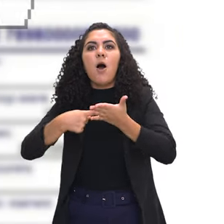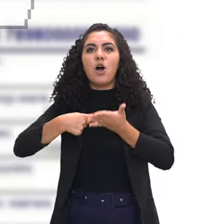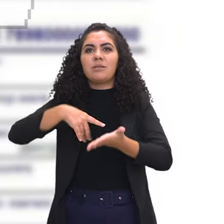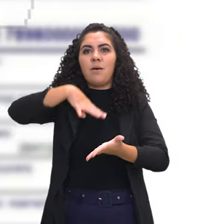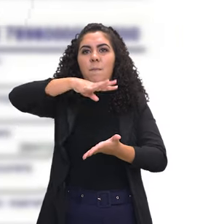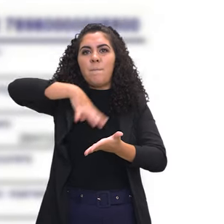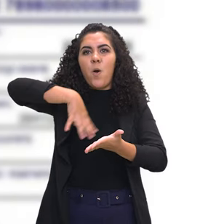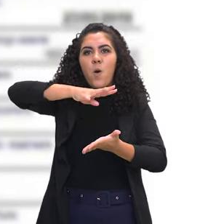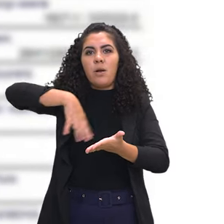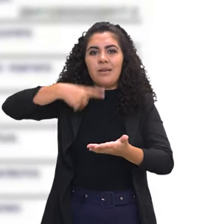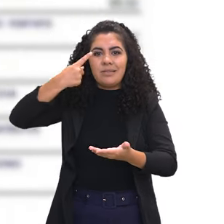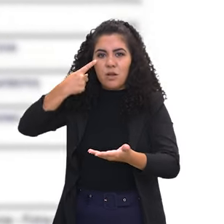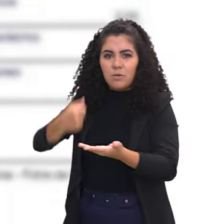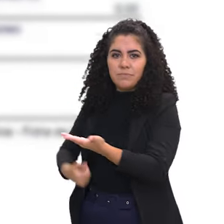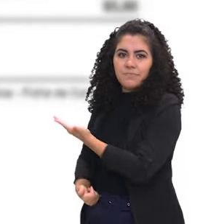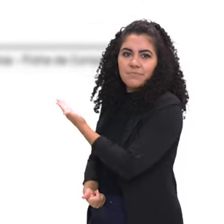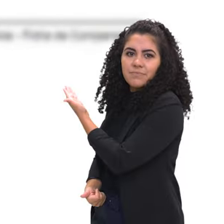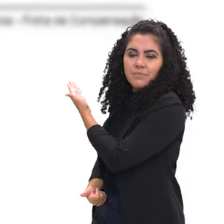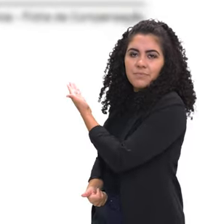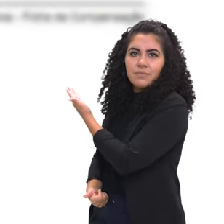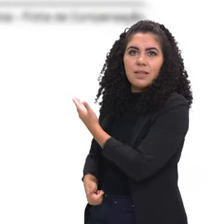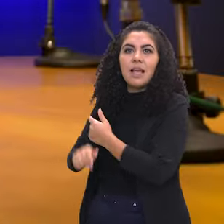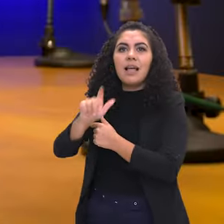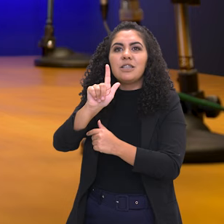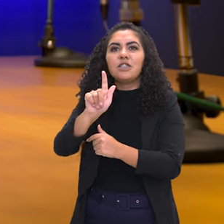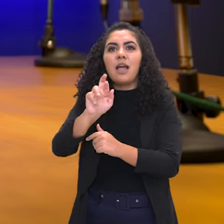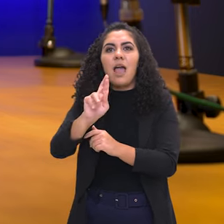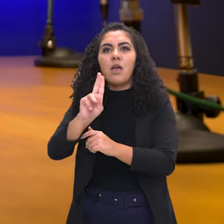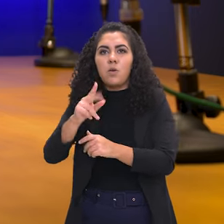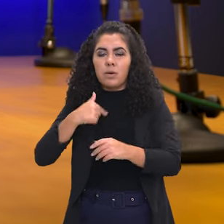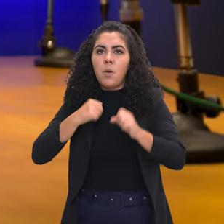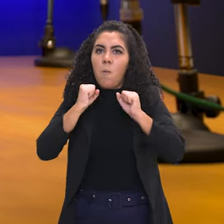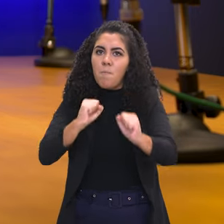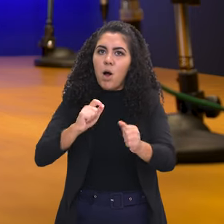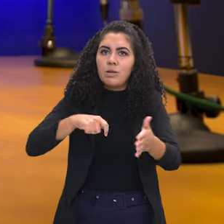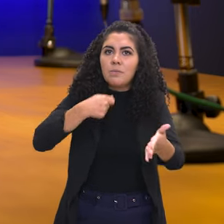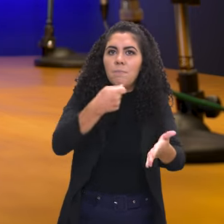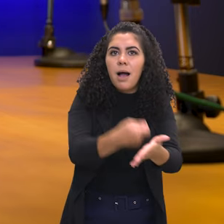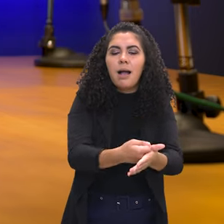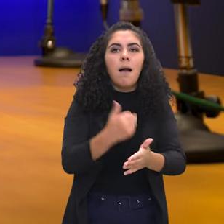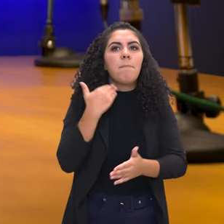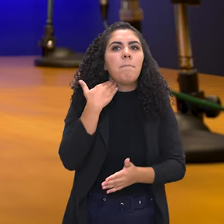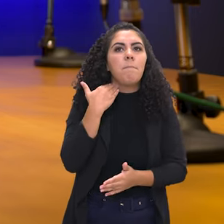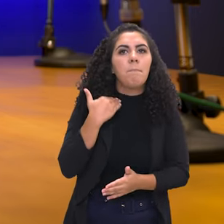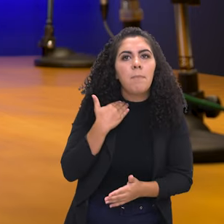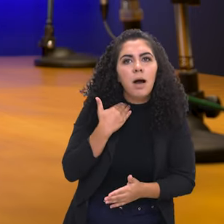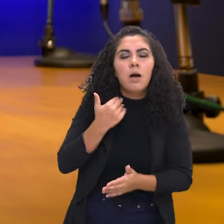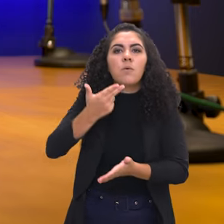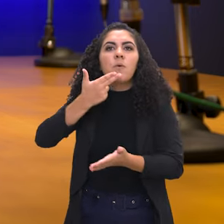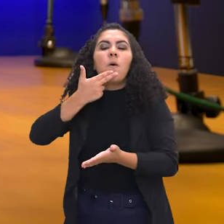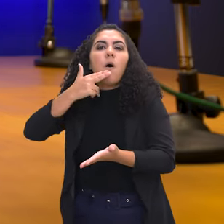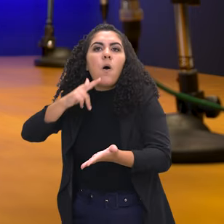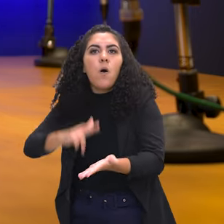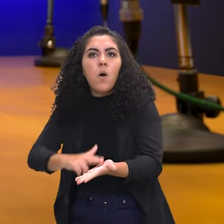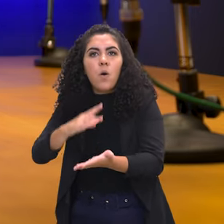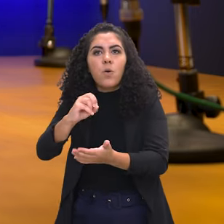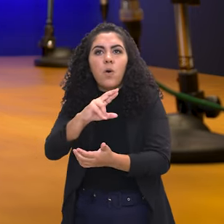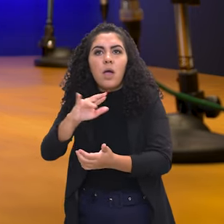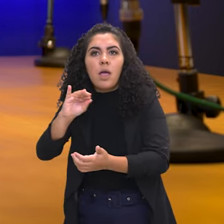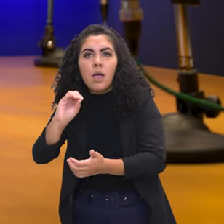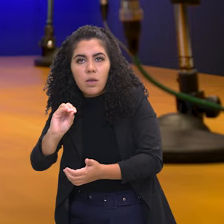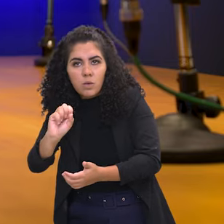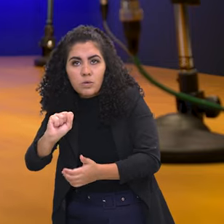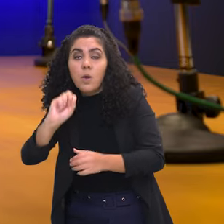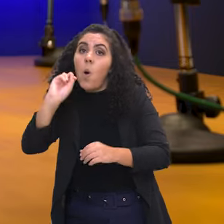mim o boleto que é a GRU, que eu vou poder pagar nas agências bancárias, nos correios ou